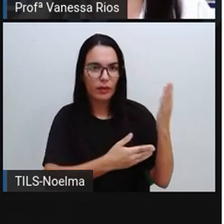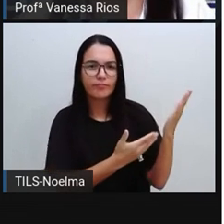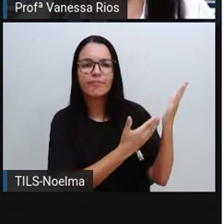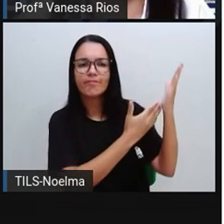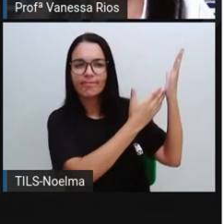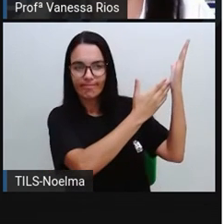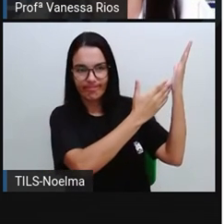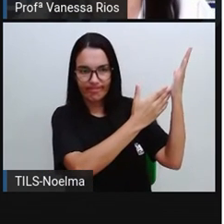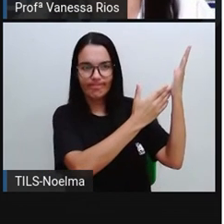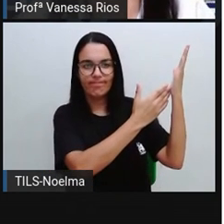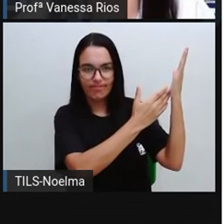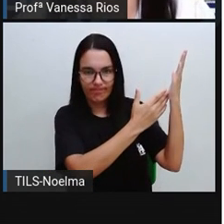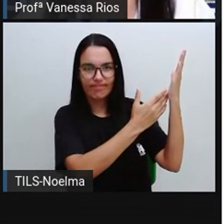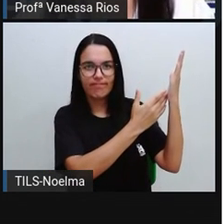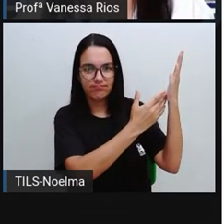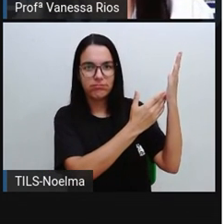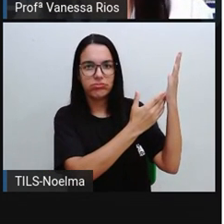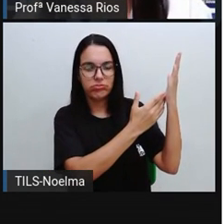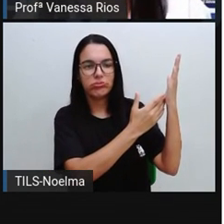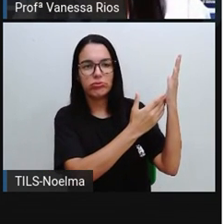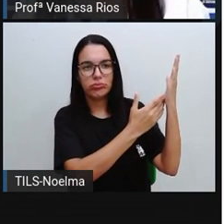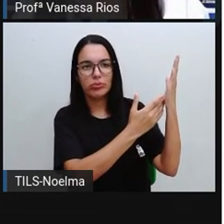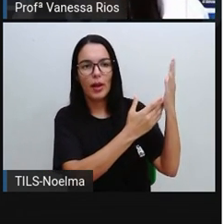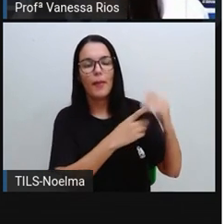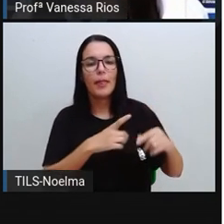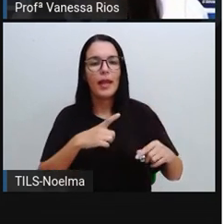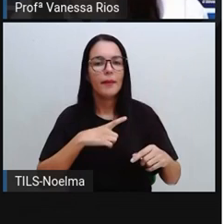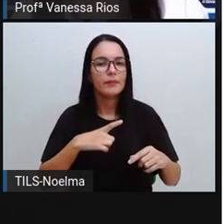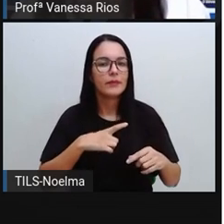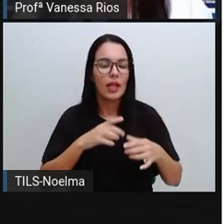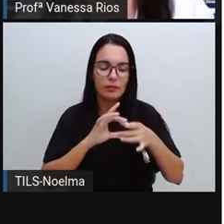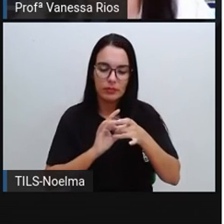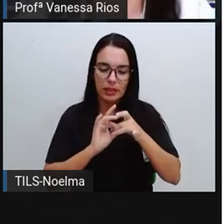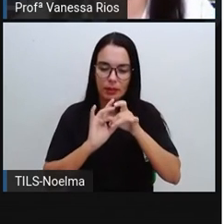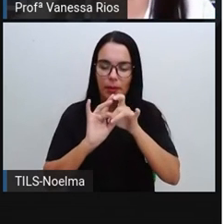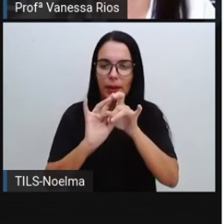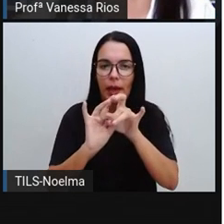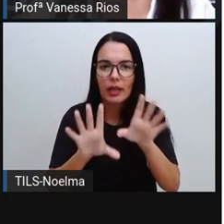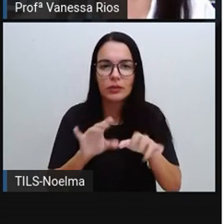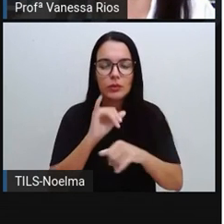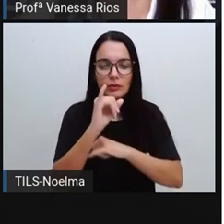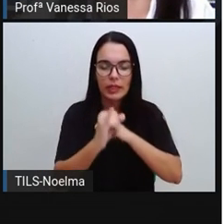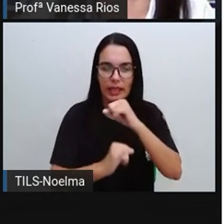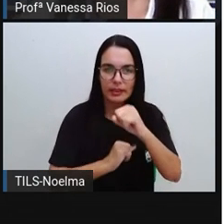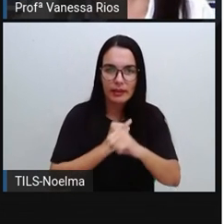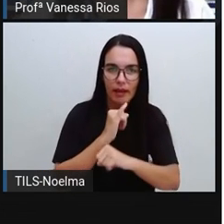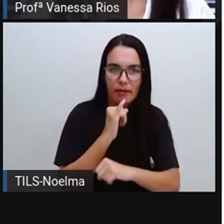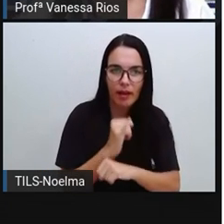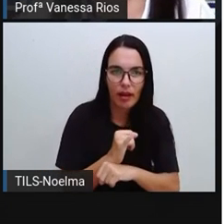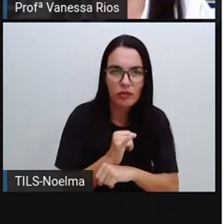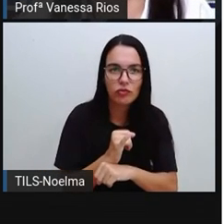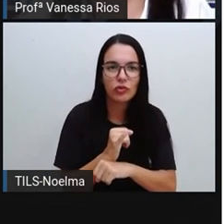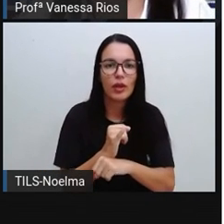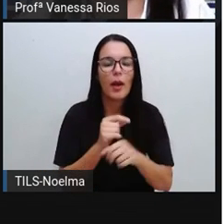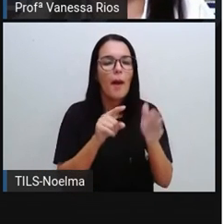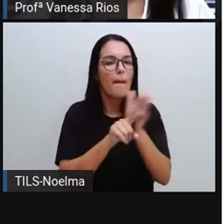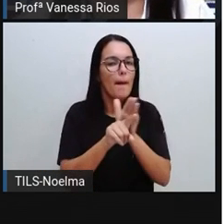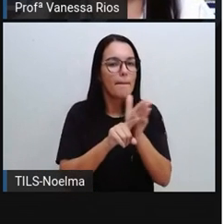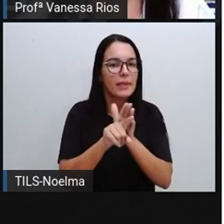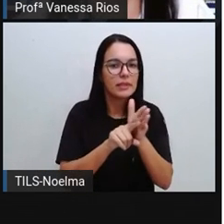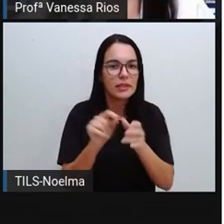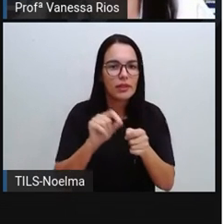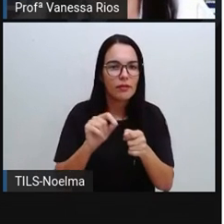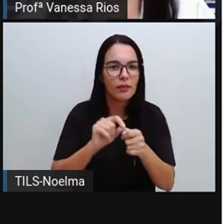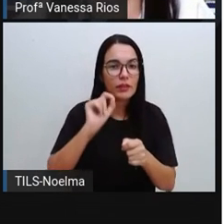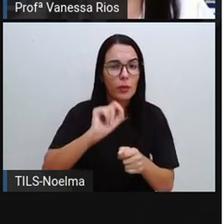Arqueólogos Estudam a Transição da Vida Númade para o Sedentarismo. É uma pesquisa